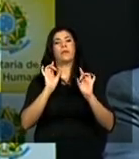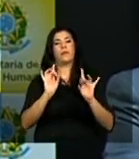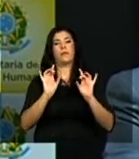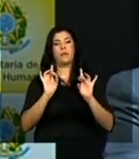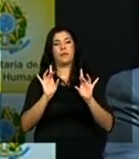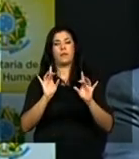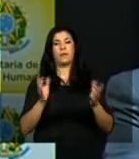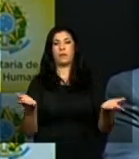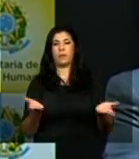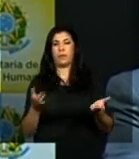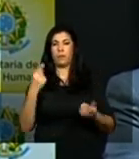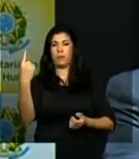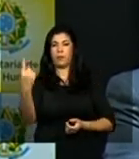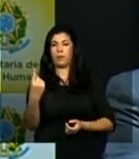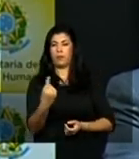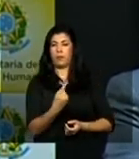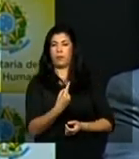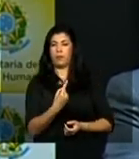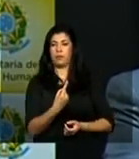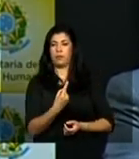estar aqui hoje